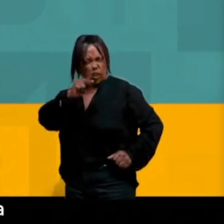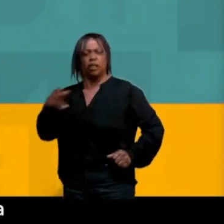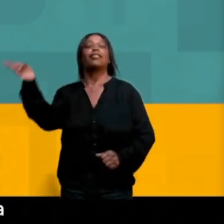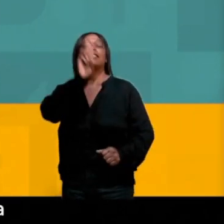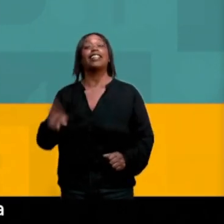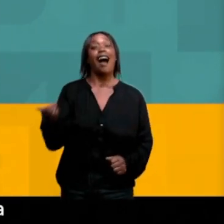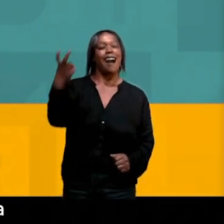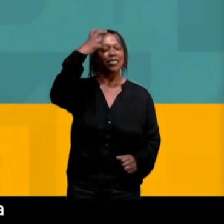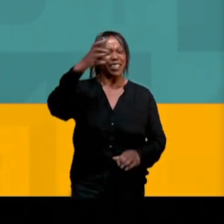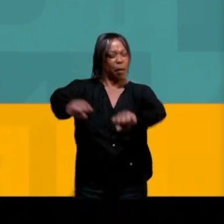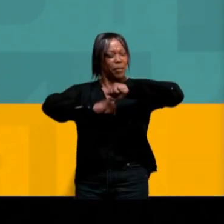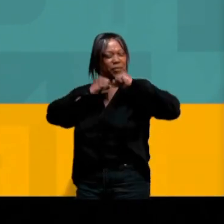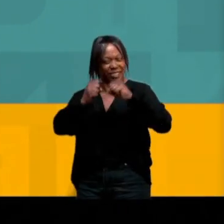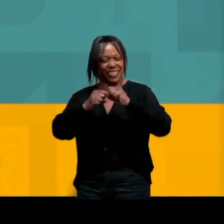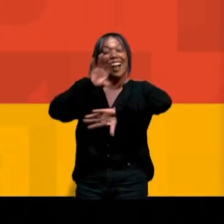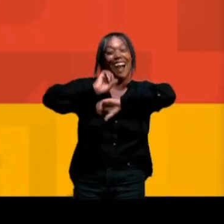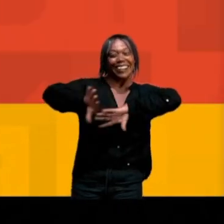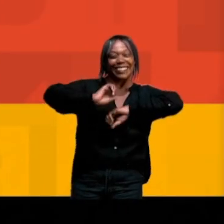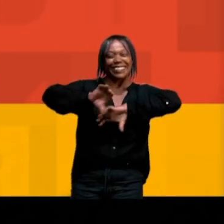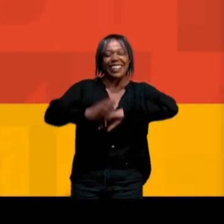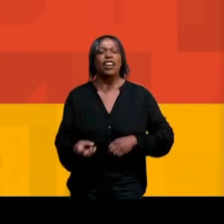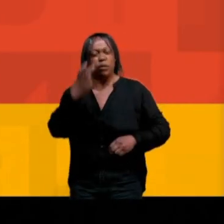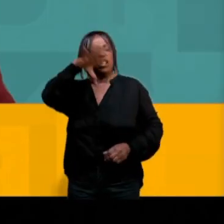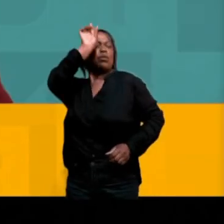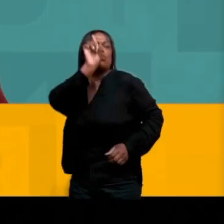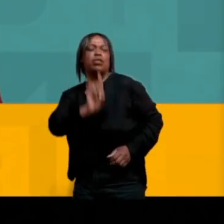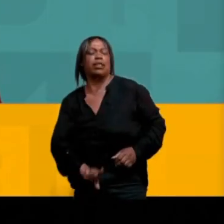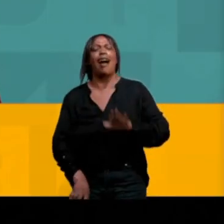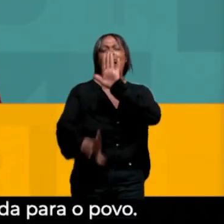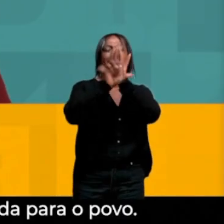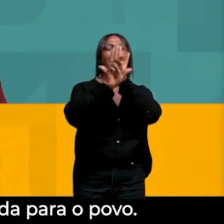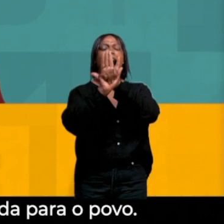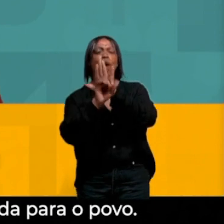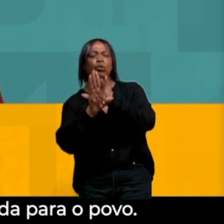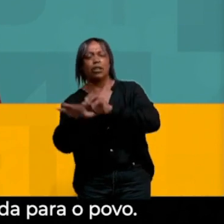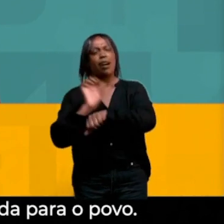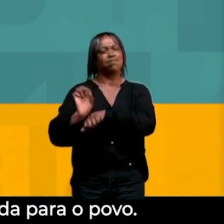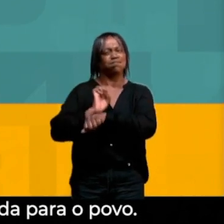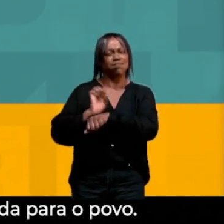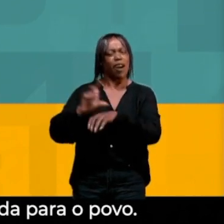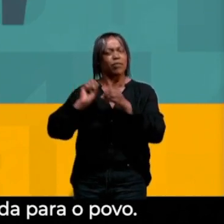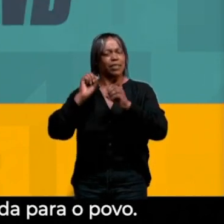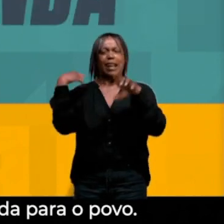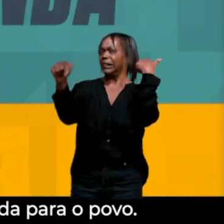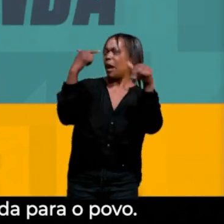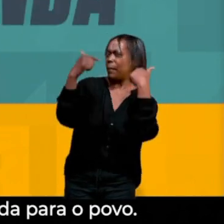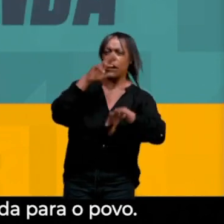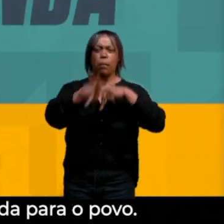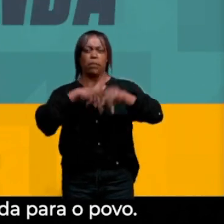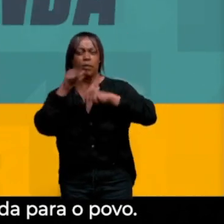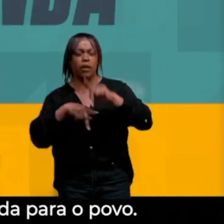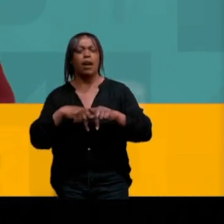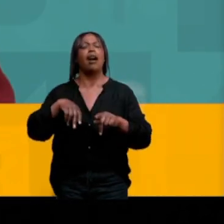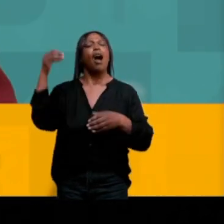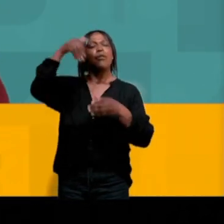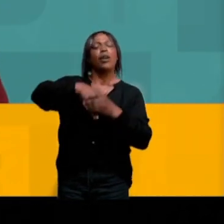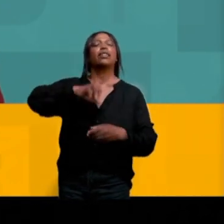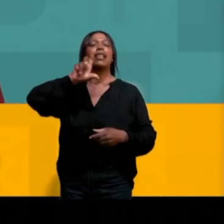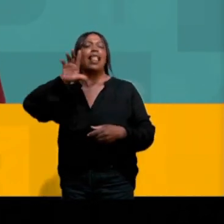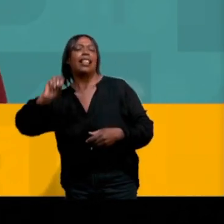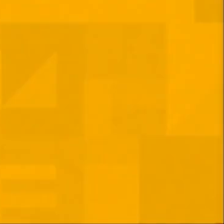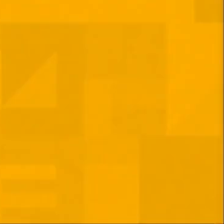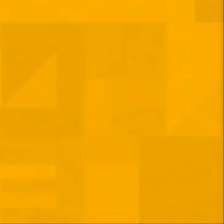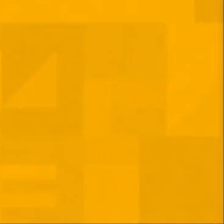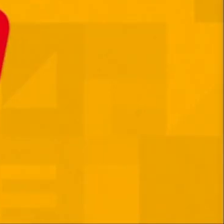potência de usar cultura para fortalecer a educação. Cultura é direito. Leia o dinâmico estadual para gerar emprego e renda para o povo. Vote